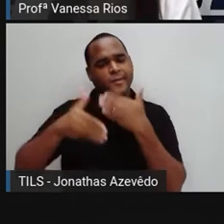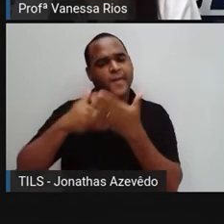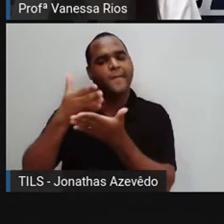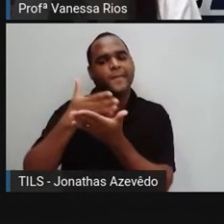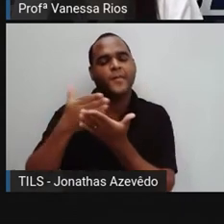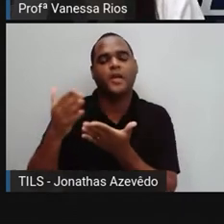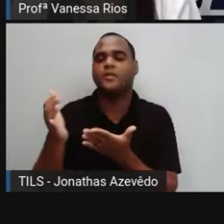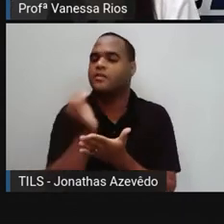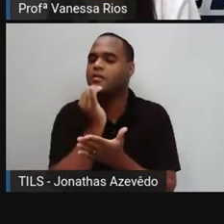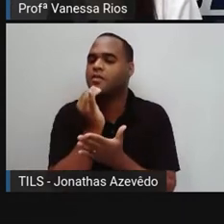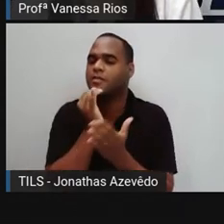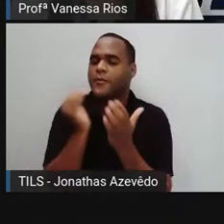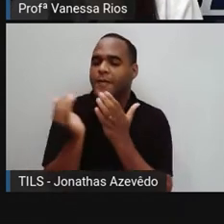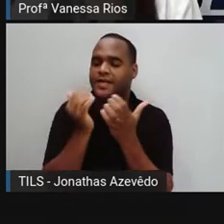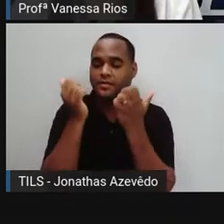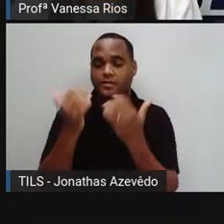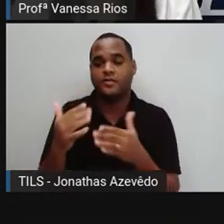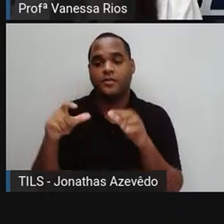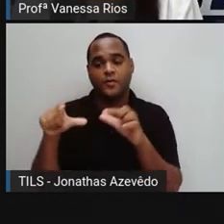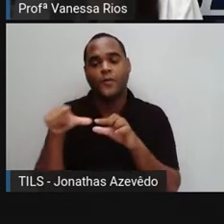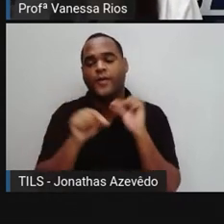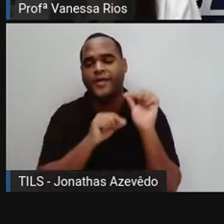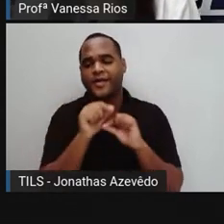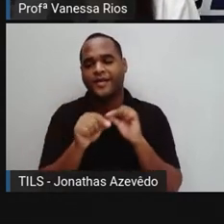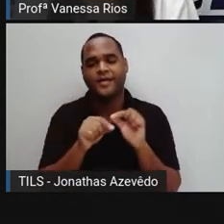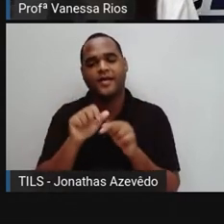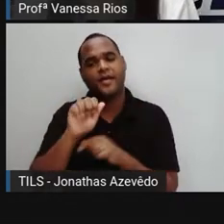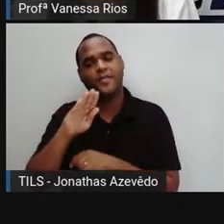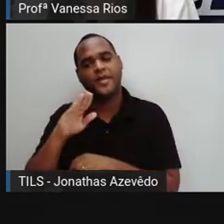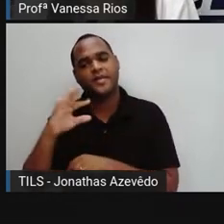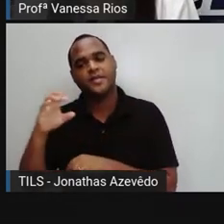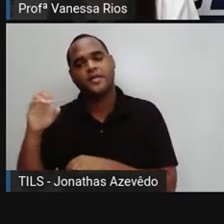E aqui é o exemplo de onde veio o nosso alfabeto.